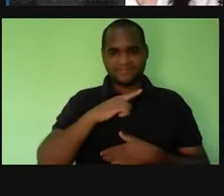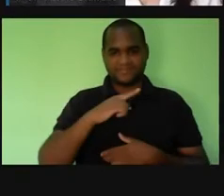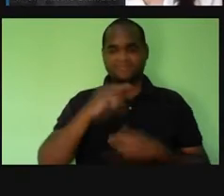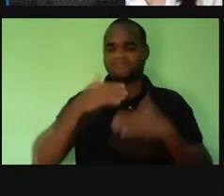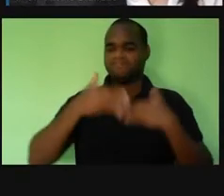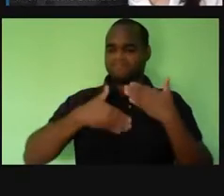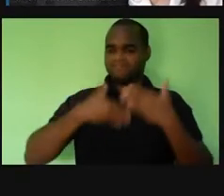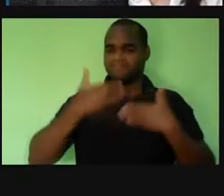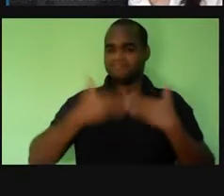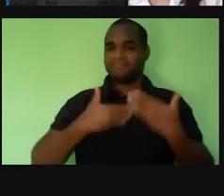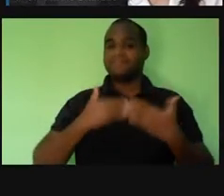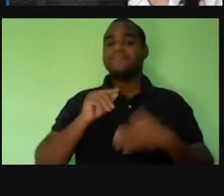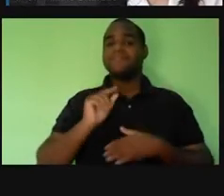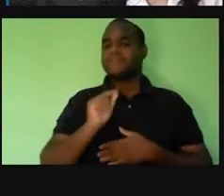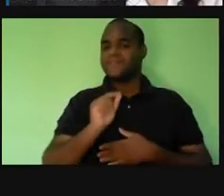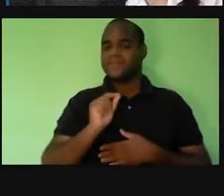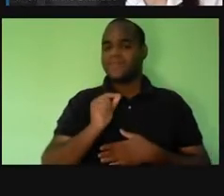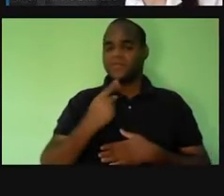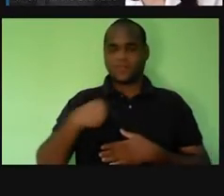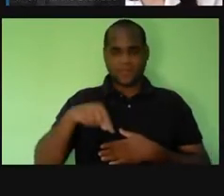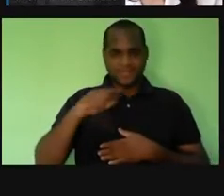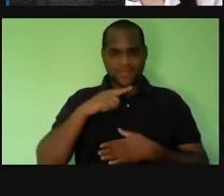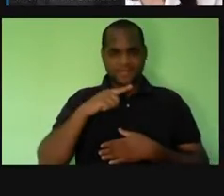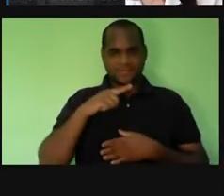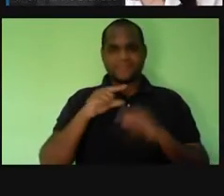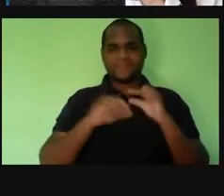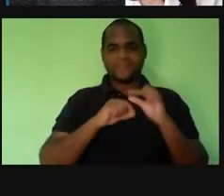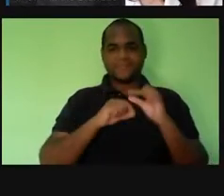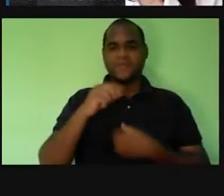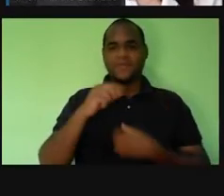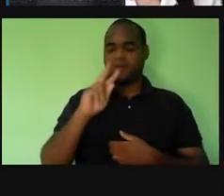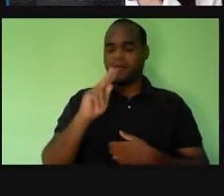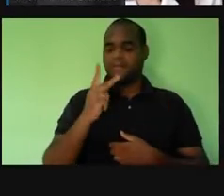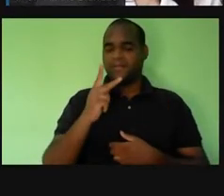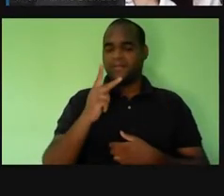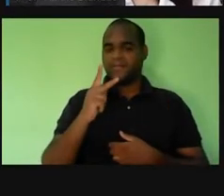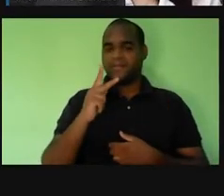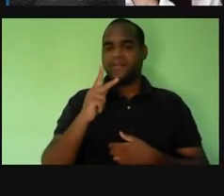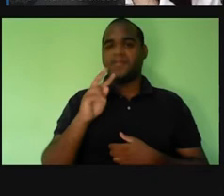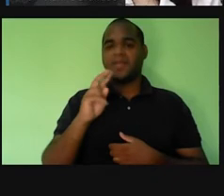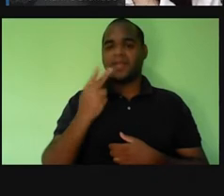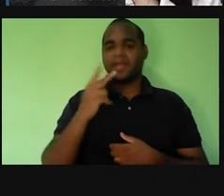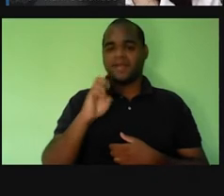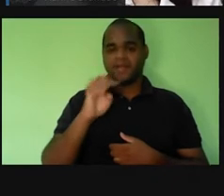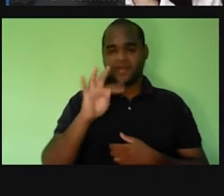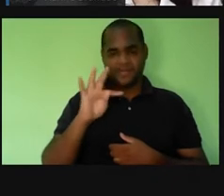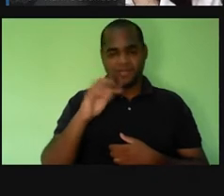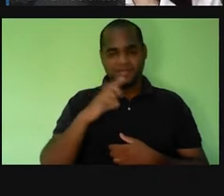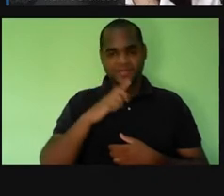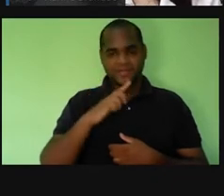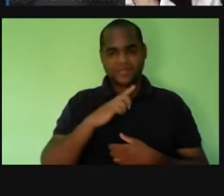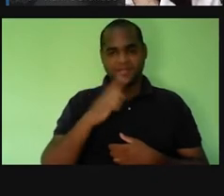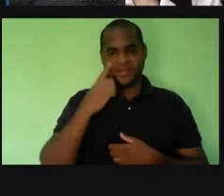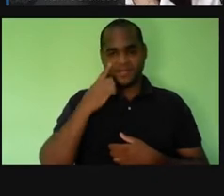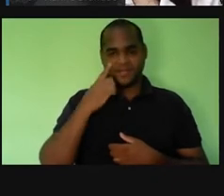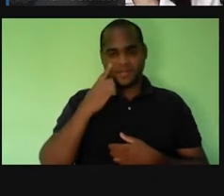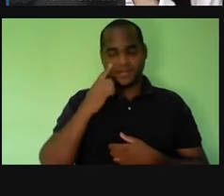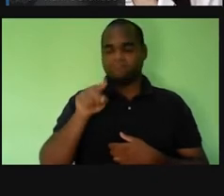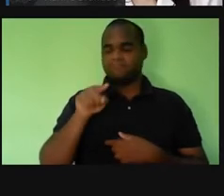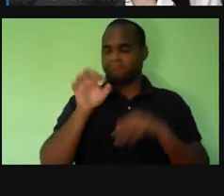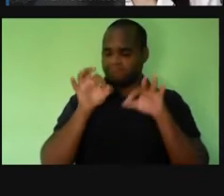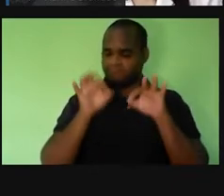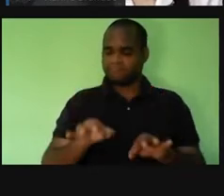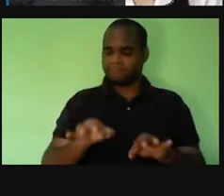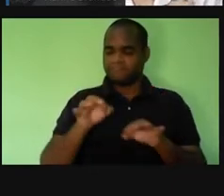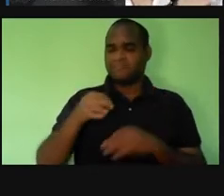passo a passo, tá? Então, a gente vai colocar aqui, FET. Quando a gente pesquisar, vai exatamente o